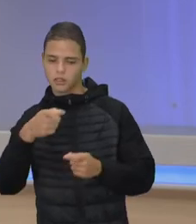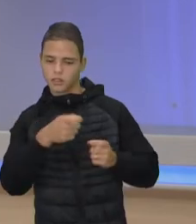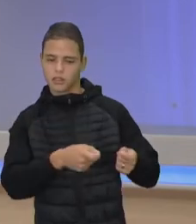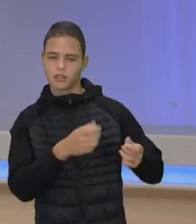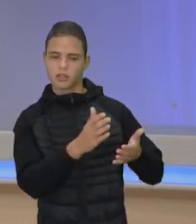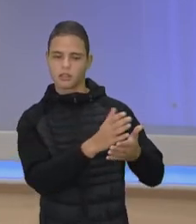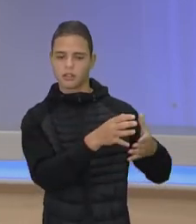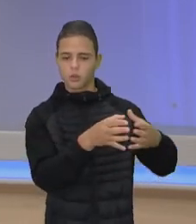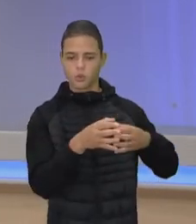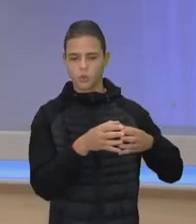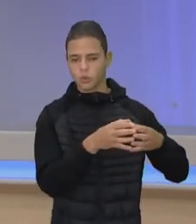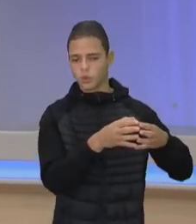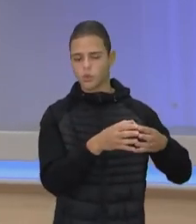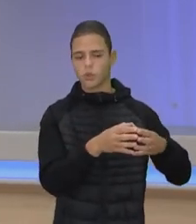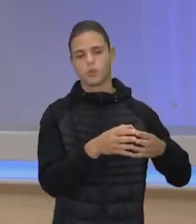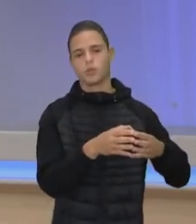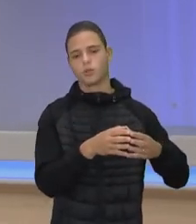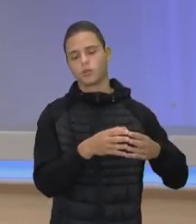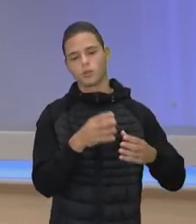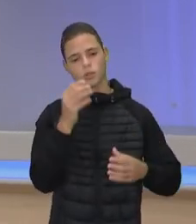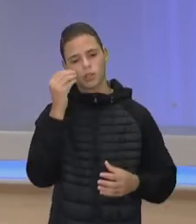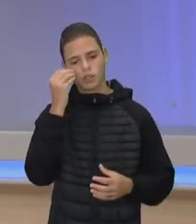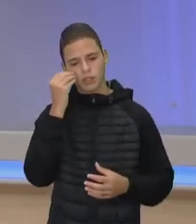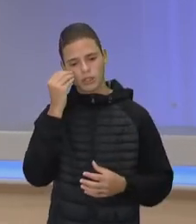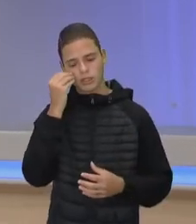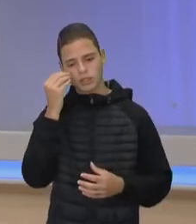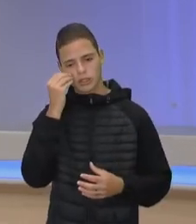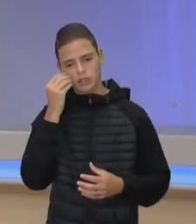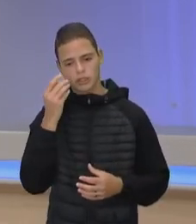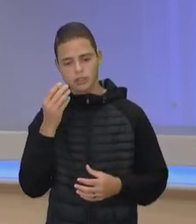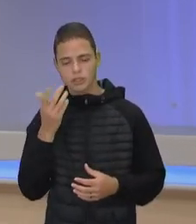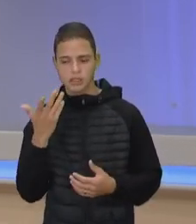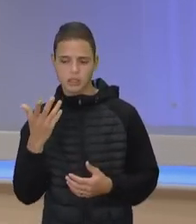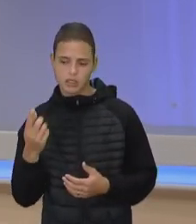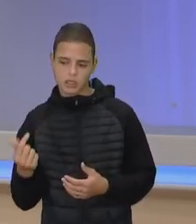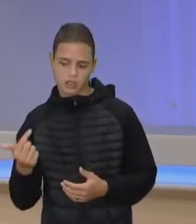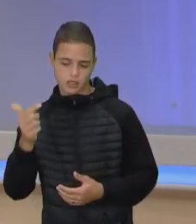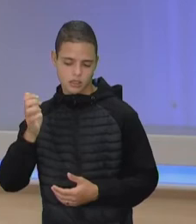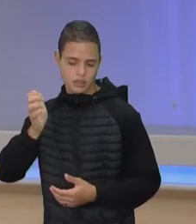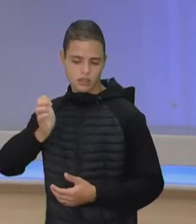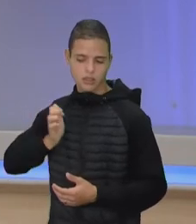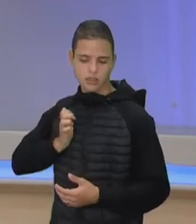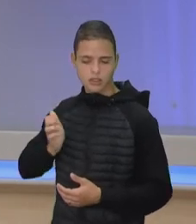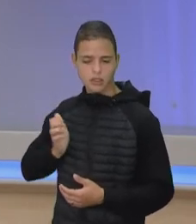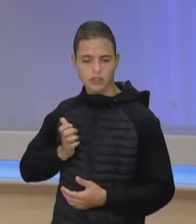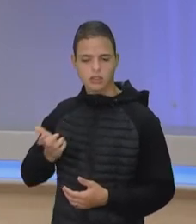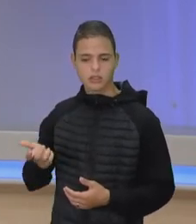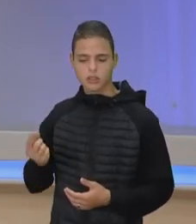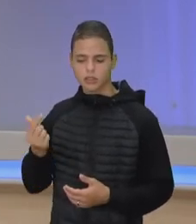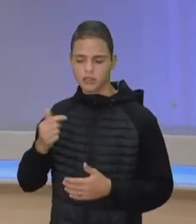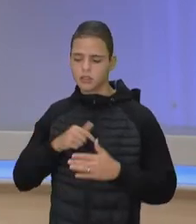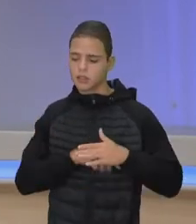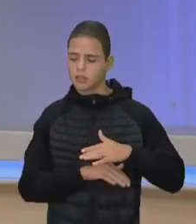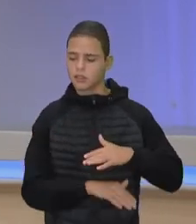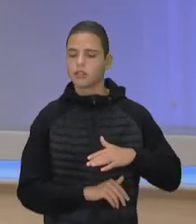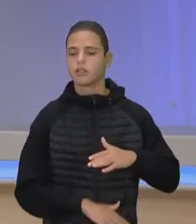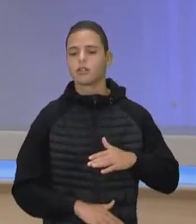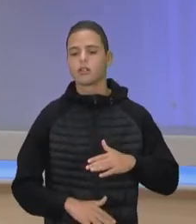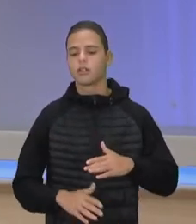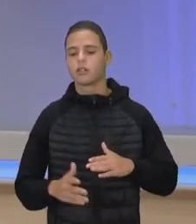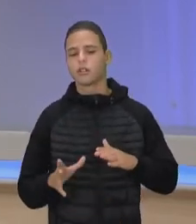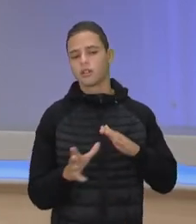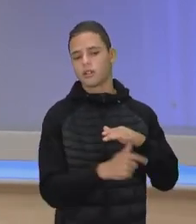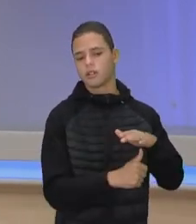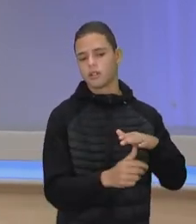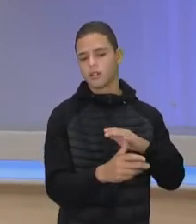colônias, enfim, para justamente lucrar, para justamente acumular riquezas e roubar